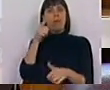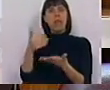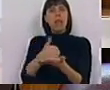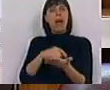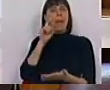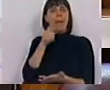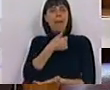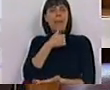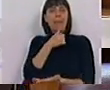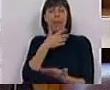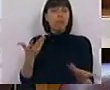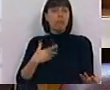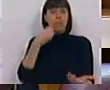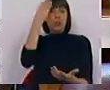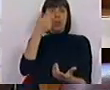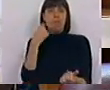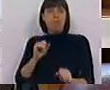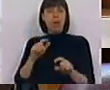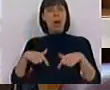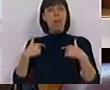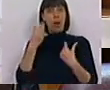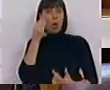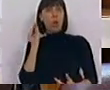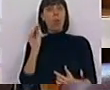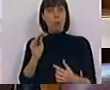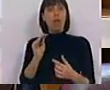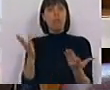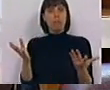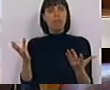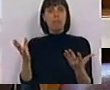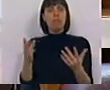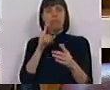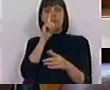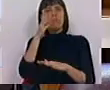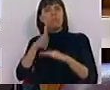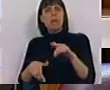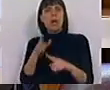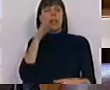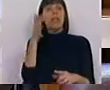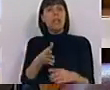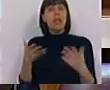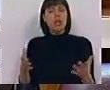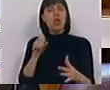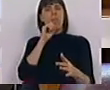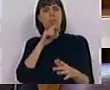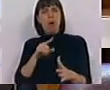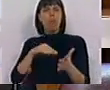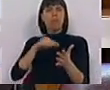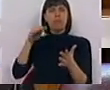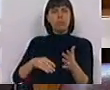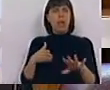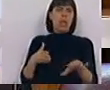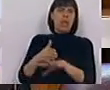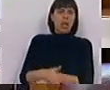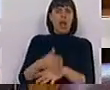de dados? E não podemos esquecer que a própria recomendação, em determinado momento, diz pode haver contratualização